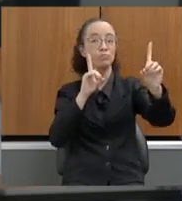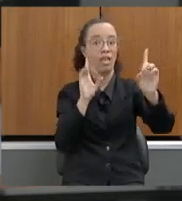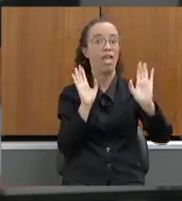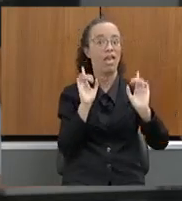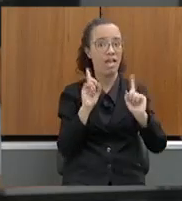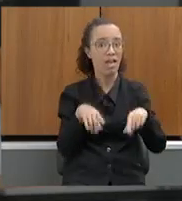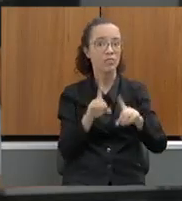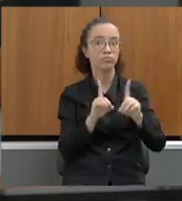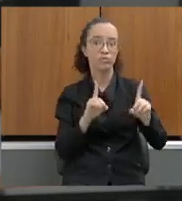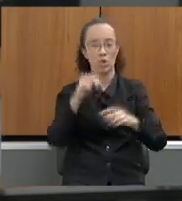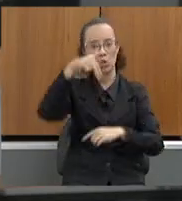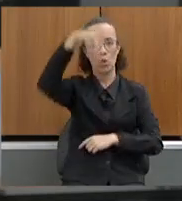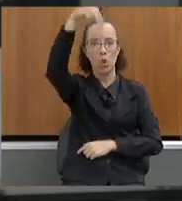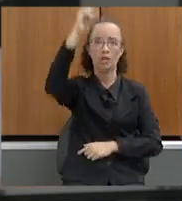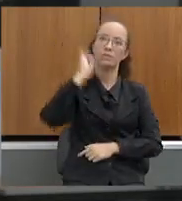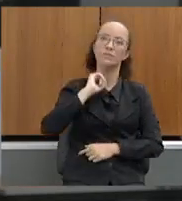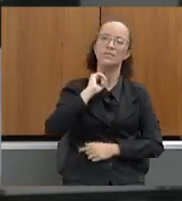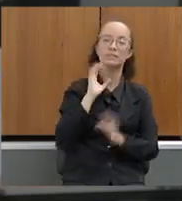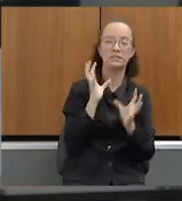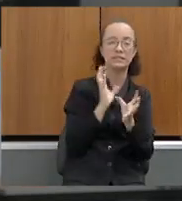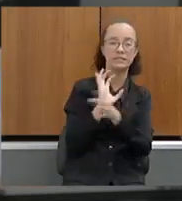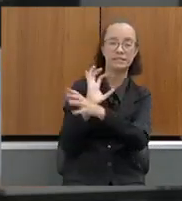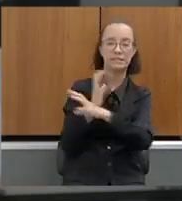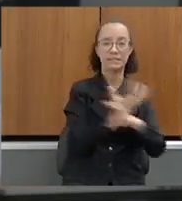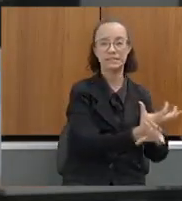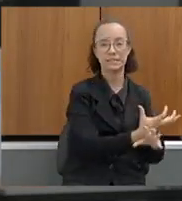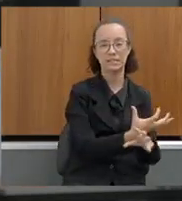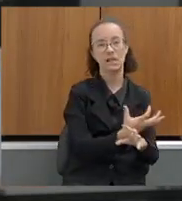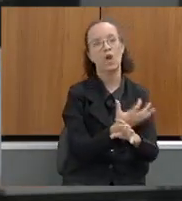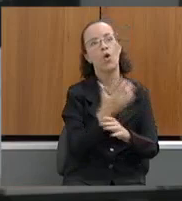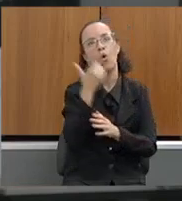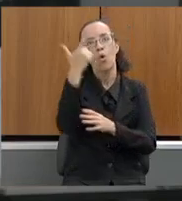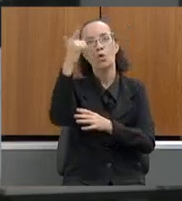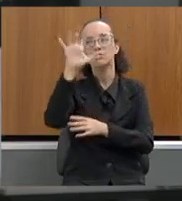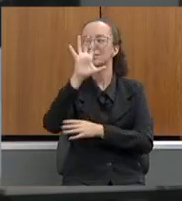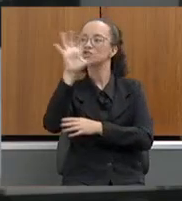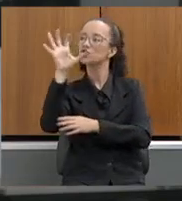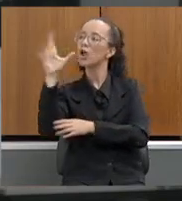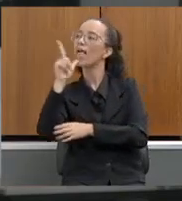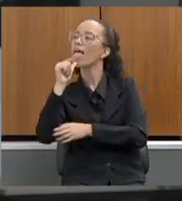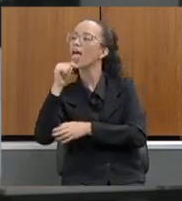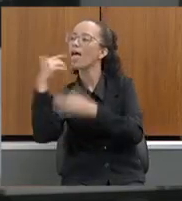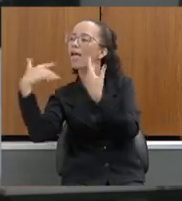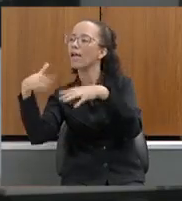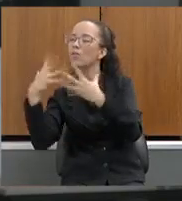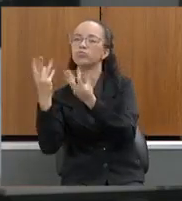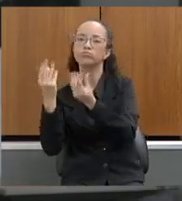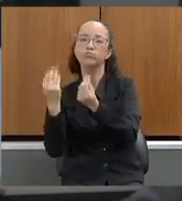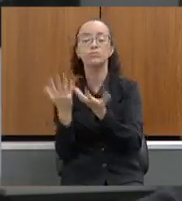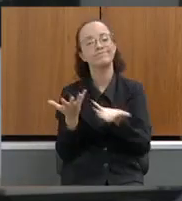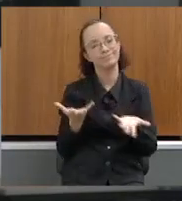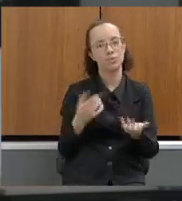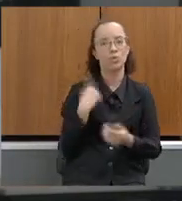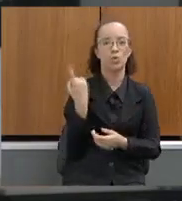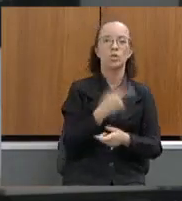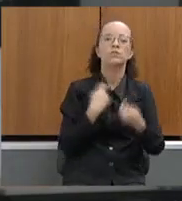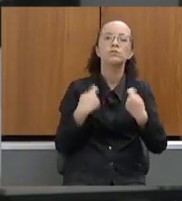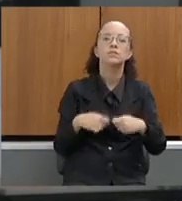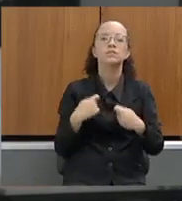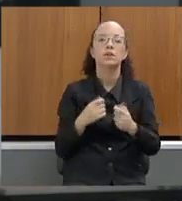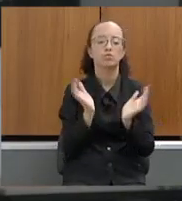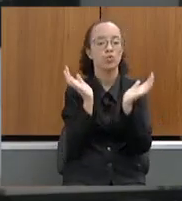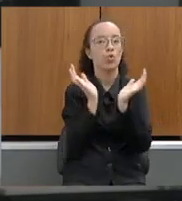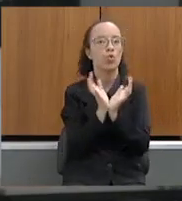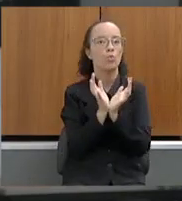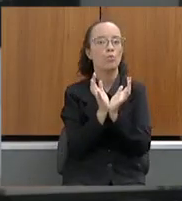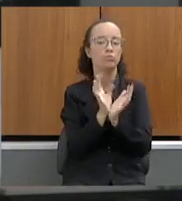Minas, muita seca, outros com muita água. Então, gente precisa ter realmente um corpo técnico muito